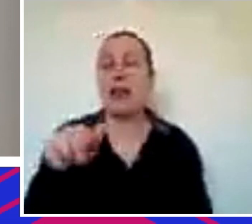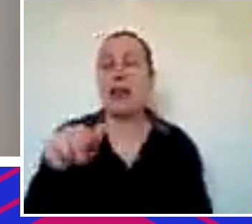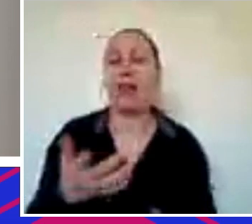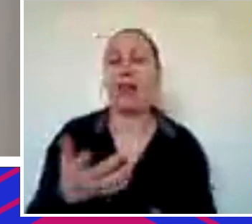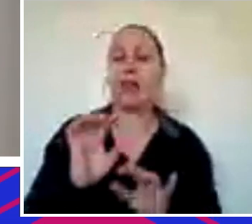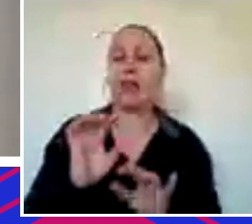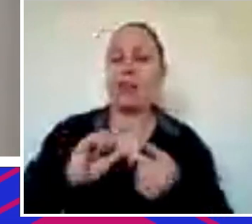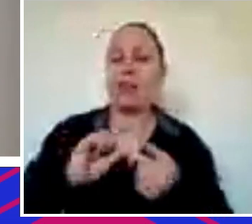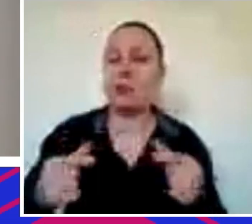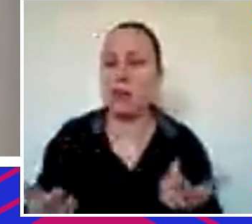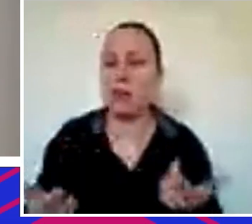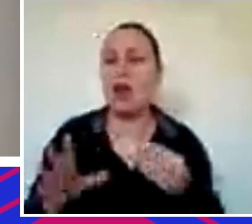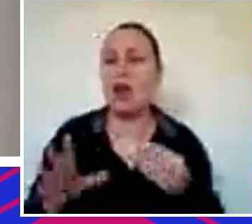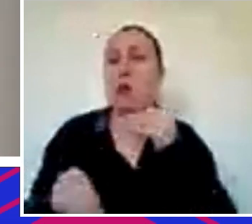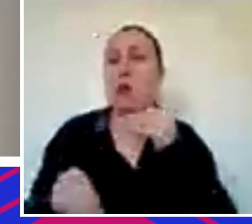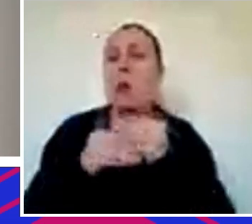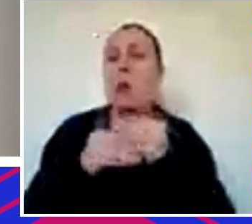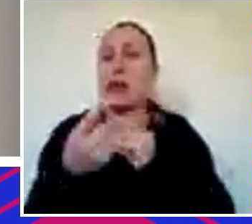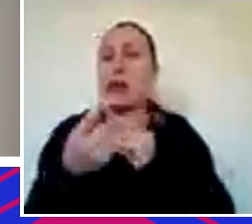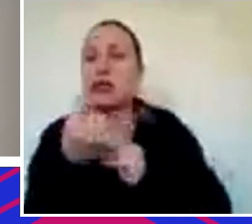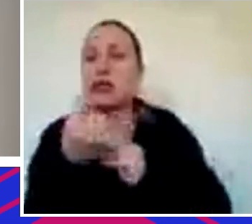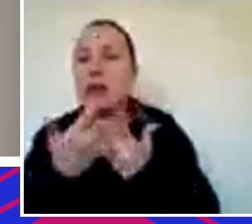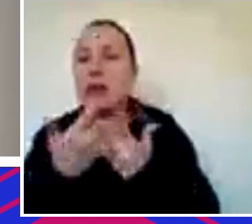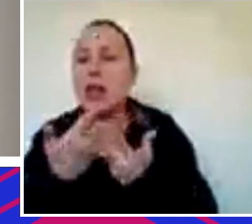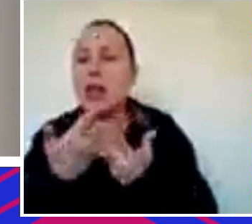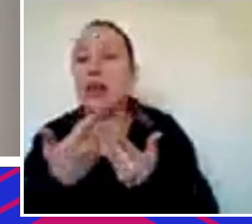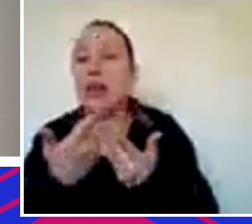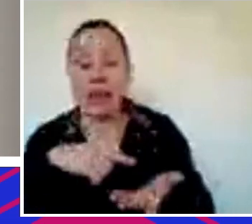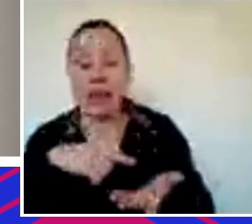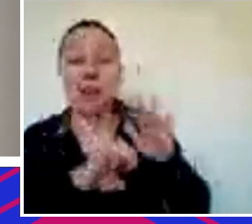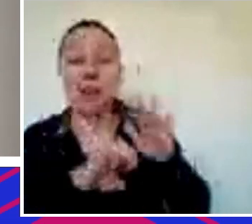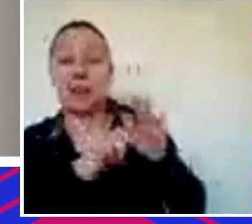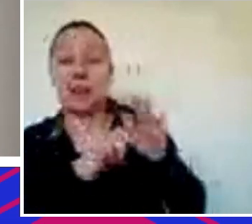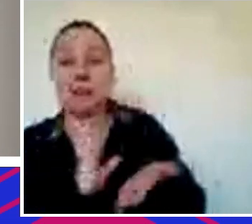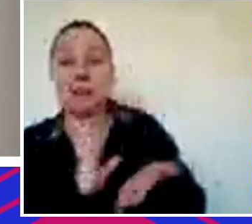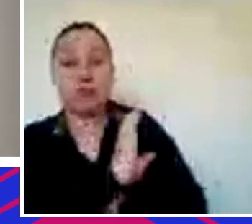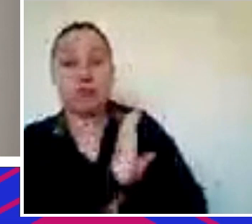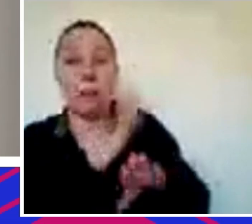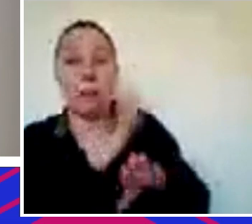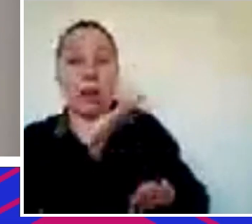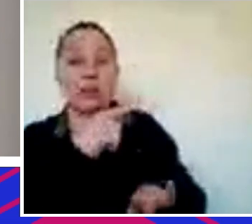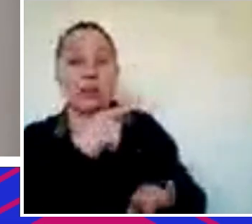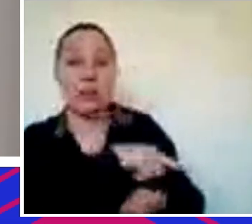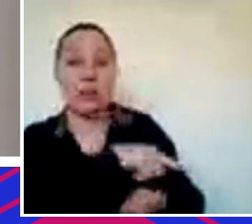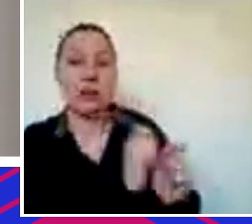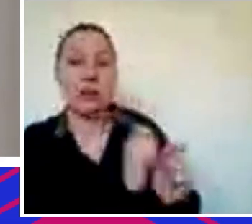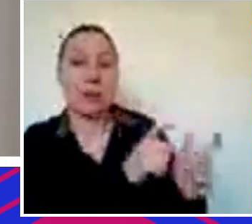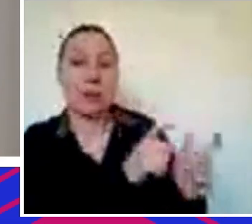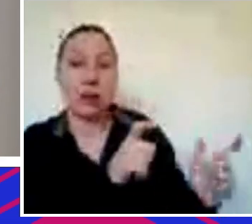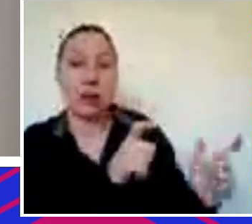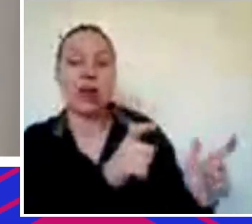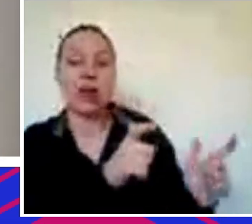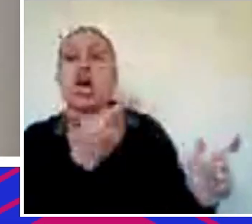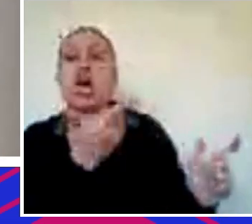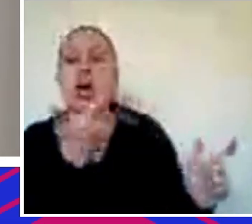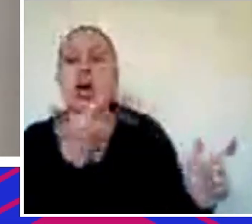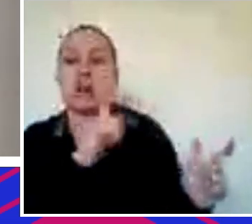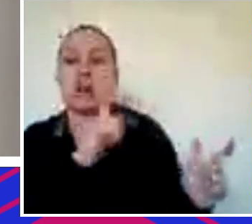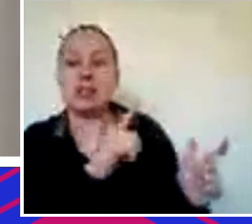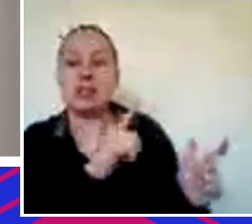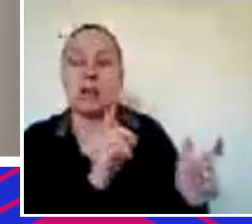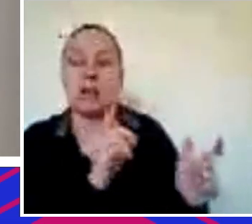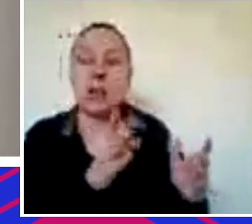complementar em que a gente consiga dar mais dinheiro para as empresas, mantendo um crescimento com a menor diluição possível, né?